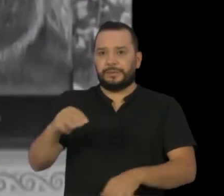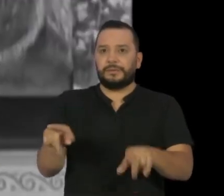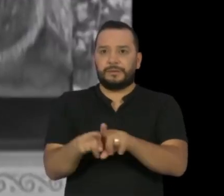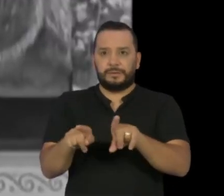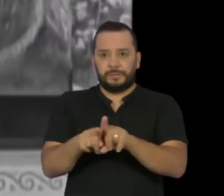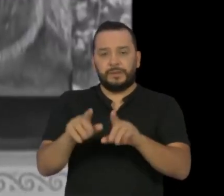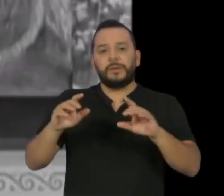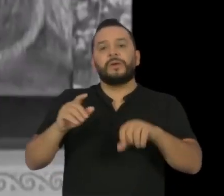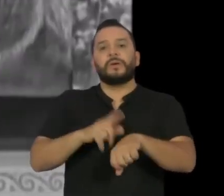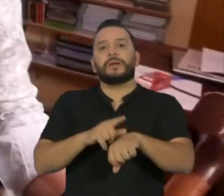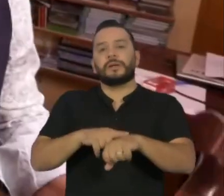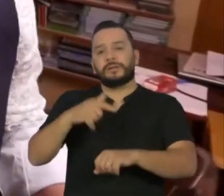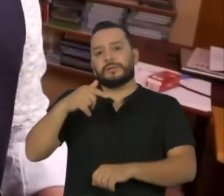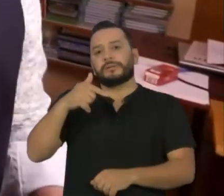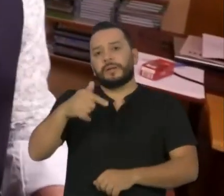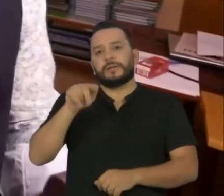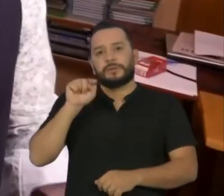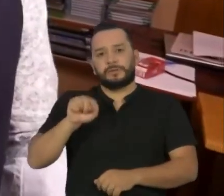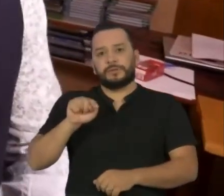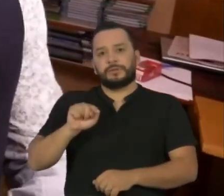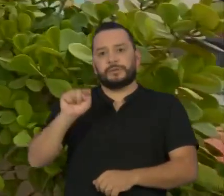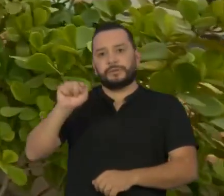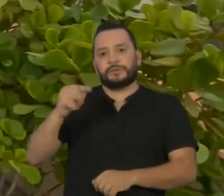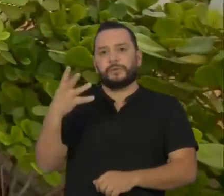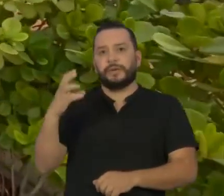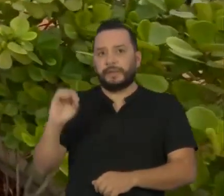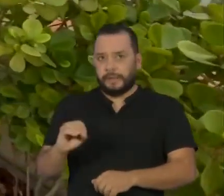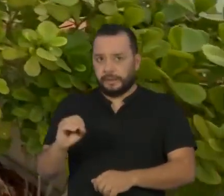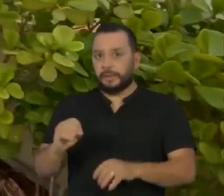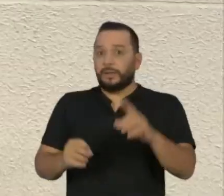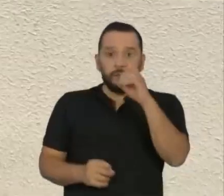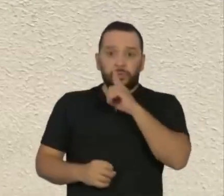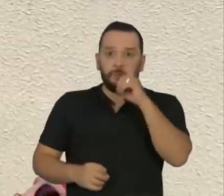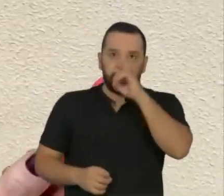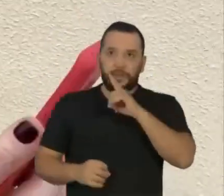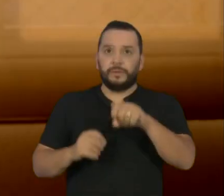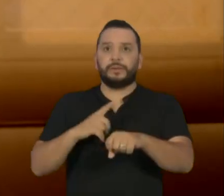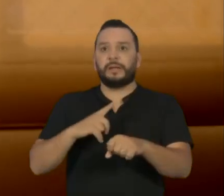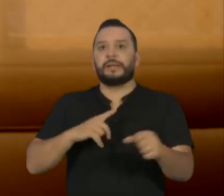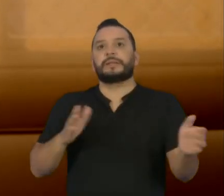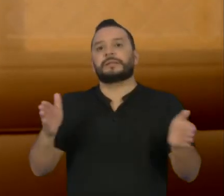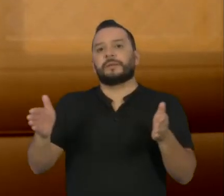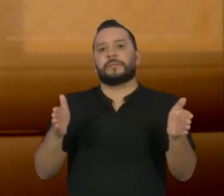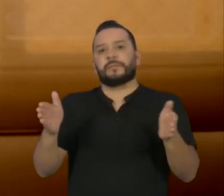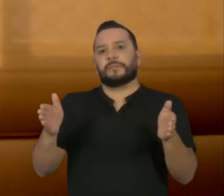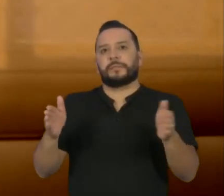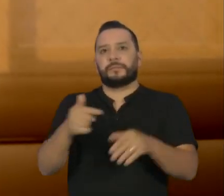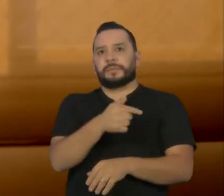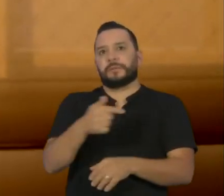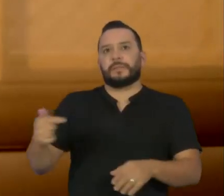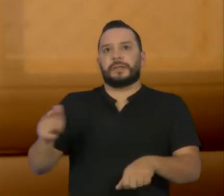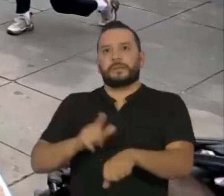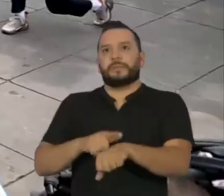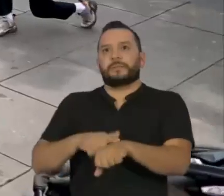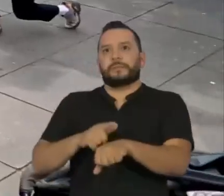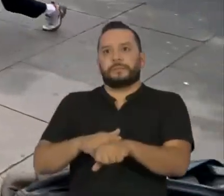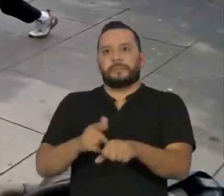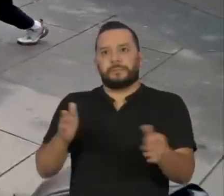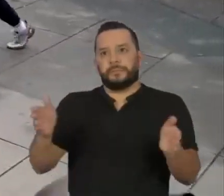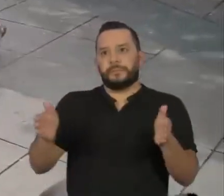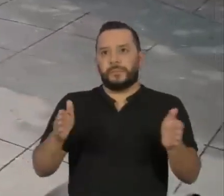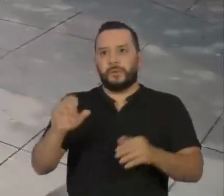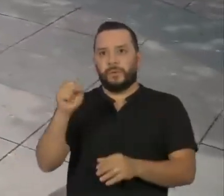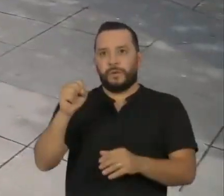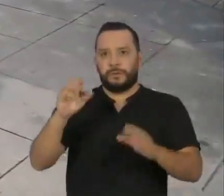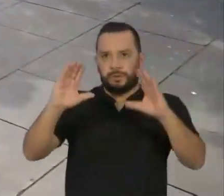7h40 da noite. Aos domingos, a atração apresenta os melhores momentos da semana a partir das 8h da noite. O programa,